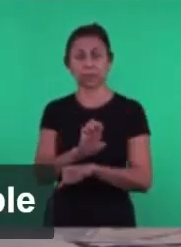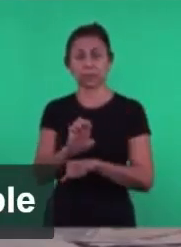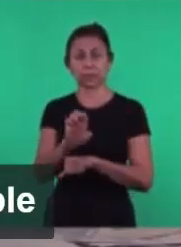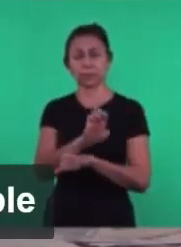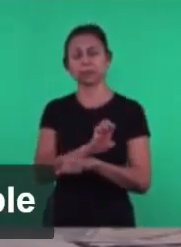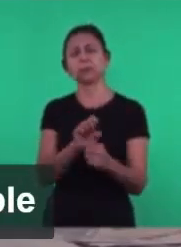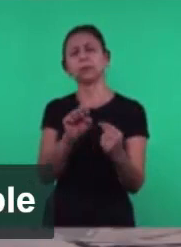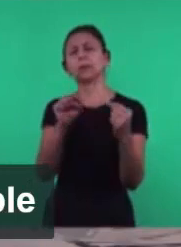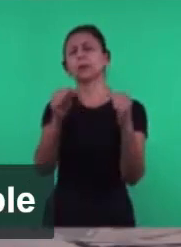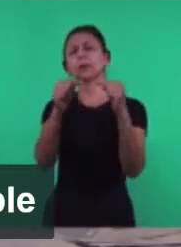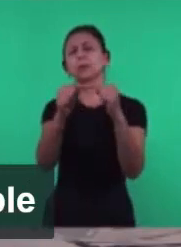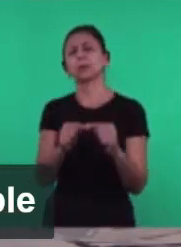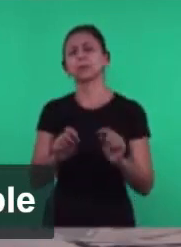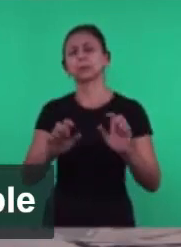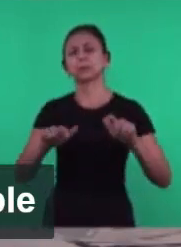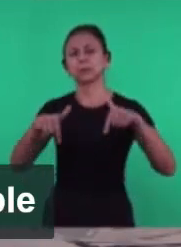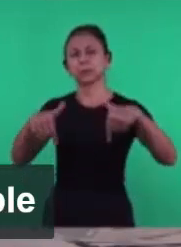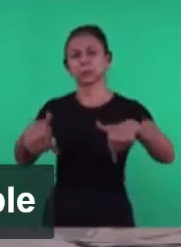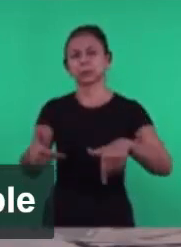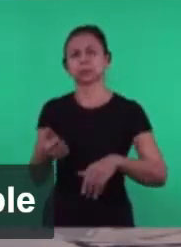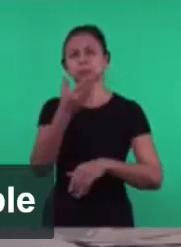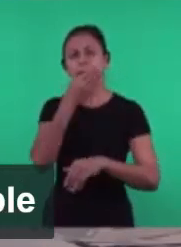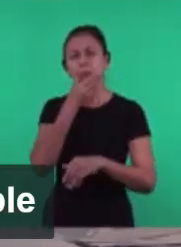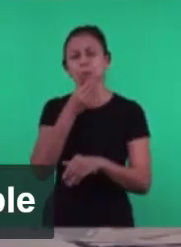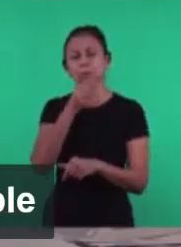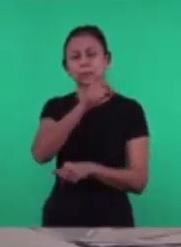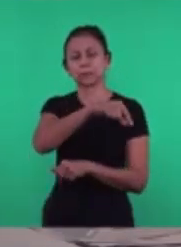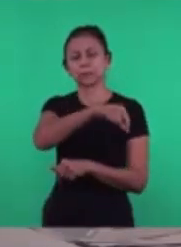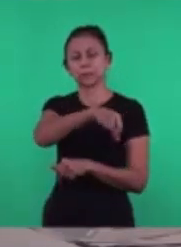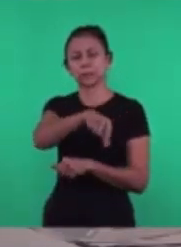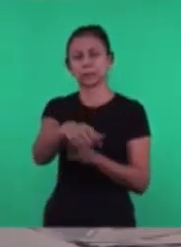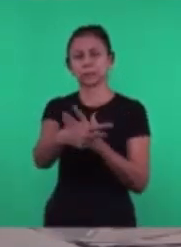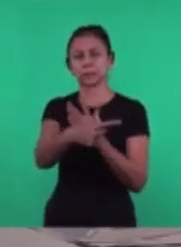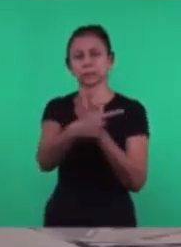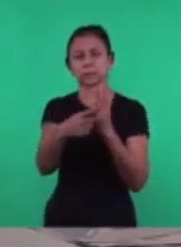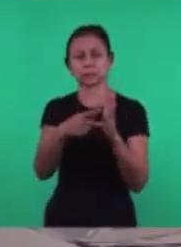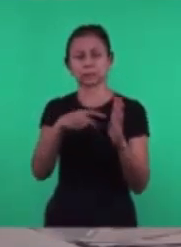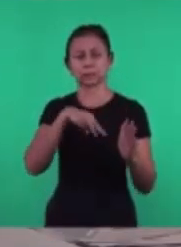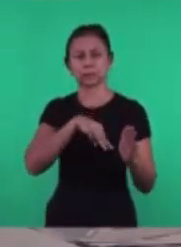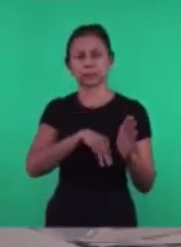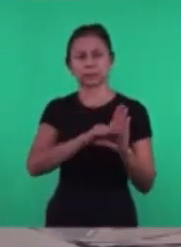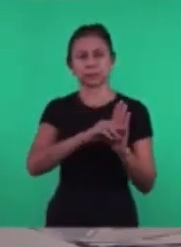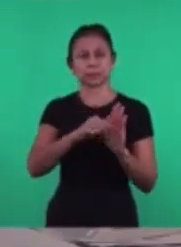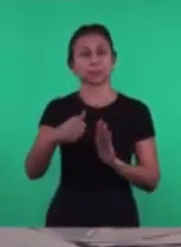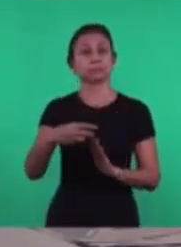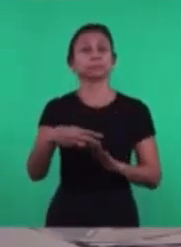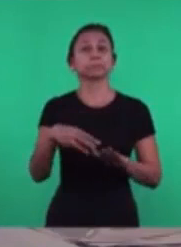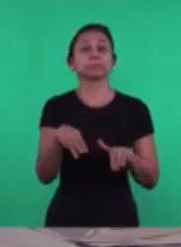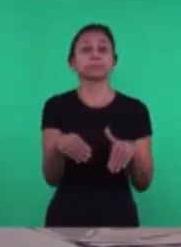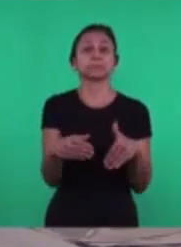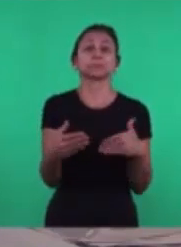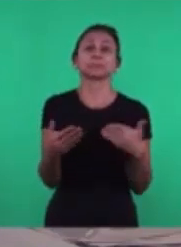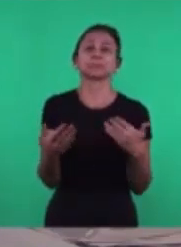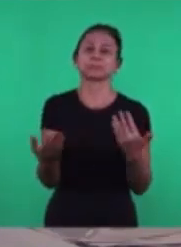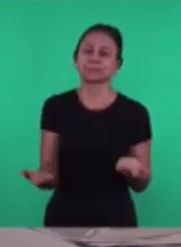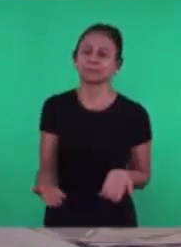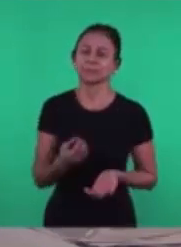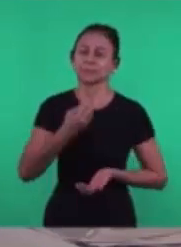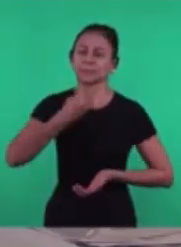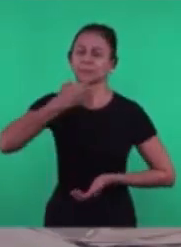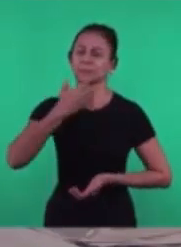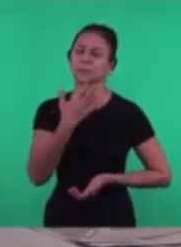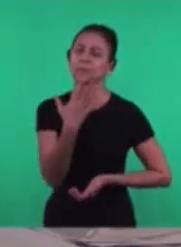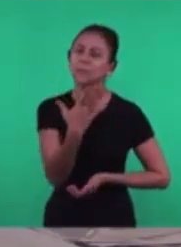identifica a ação do semeador Na parábola em Mateus capítulo 13? Então as irmãs fizeram um trabalho muito bom